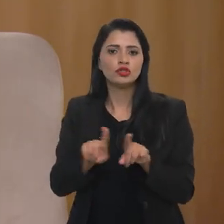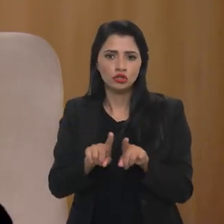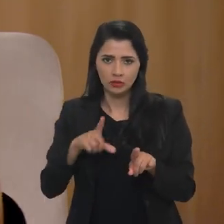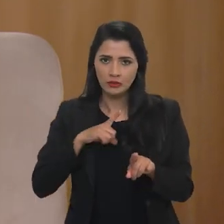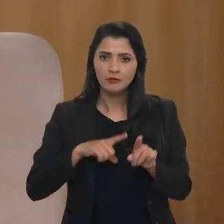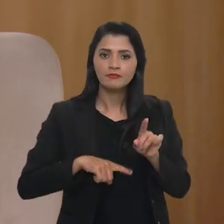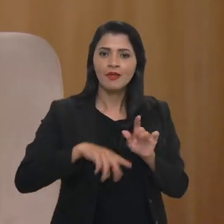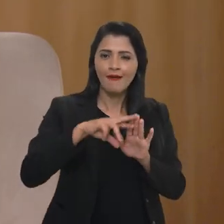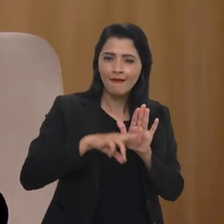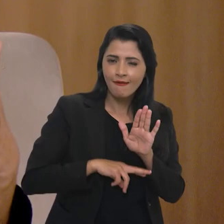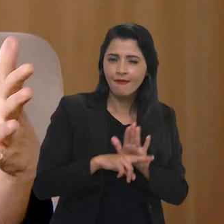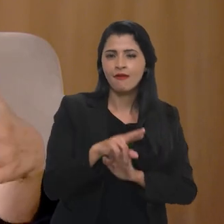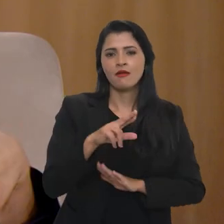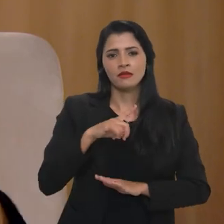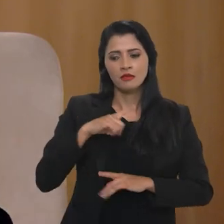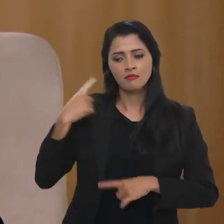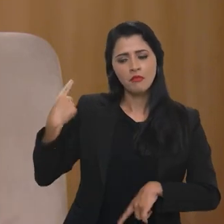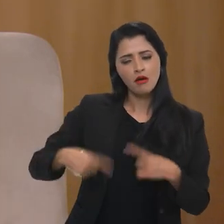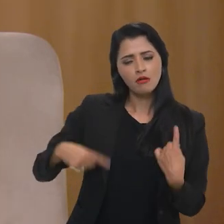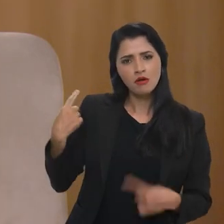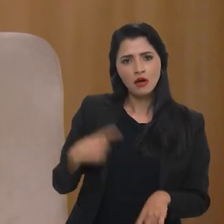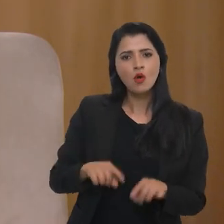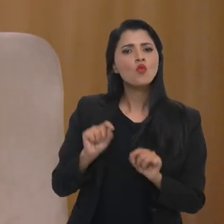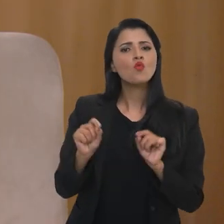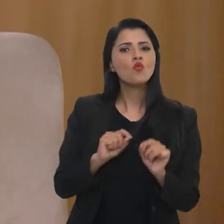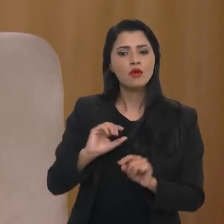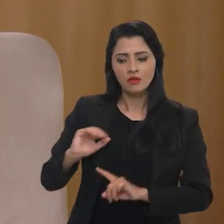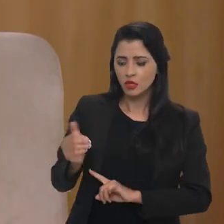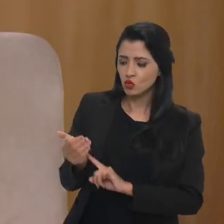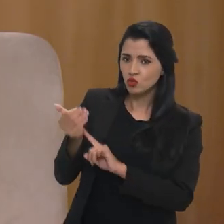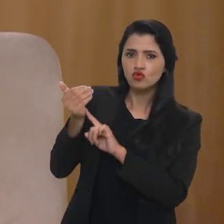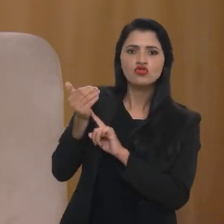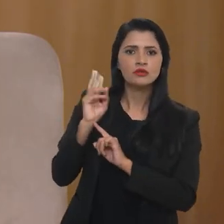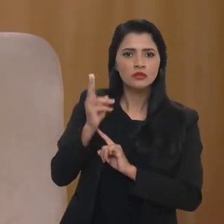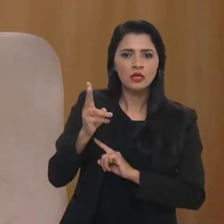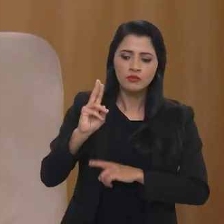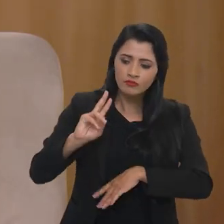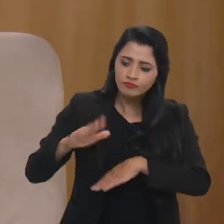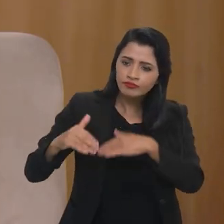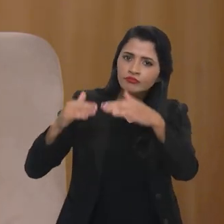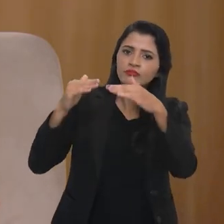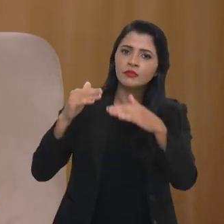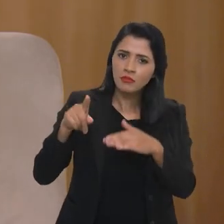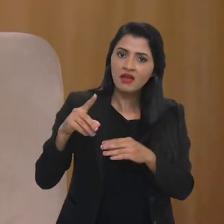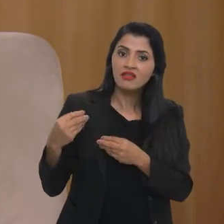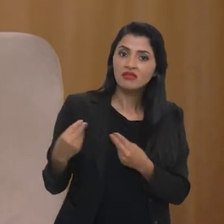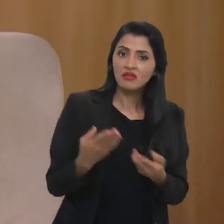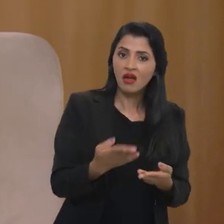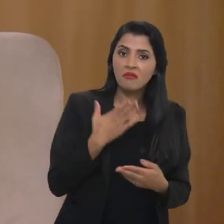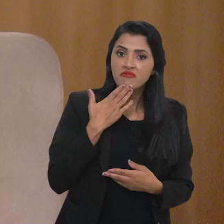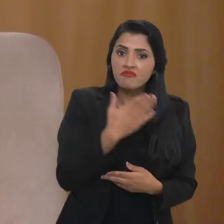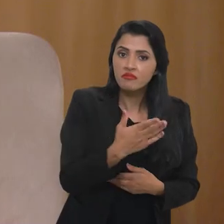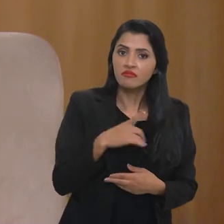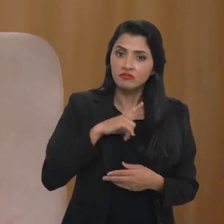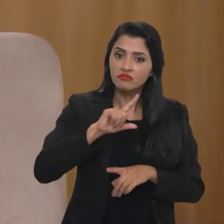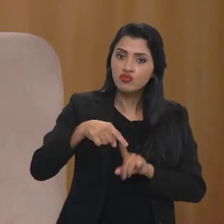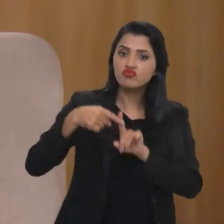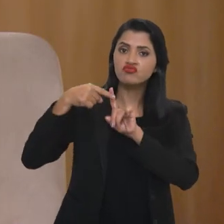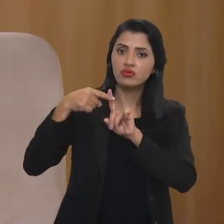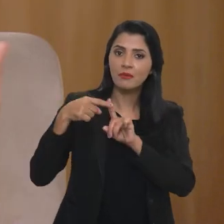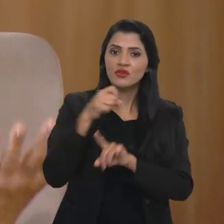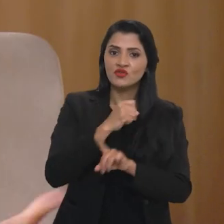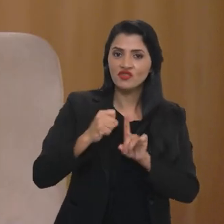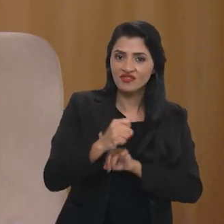ter regras minimamente, ter debates para que a tecnologia sempre seja desenvolvida, de modo a trazer benefícios para a sociedade,